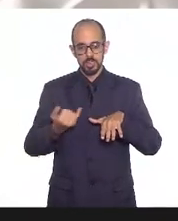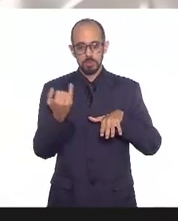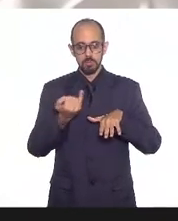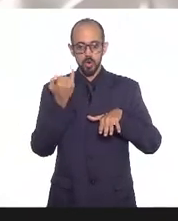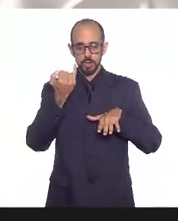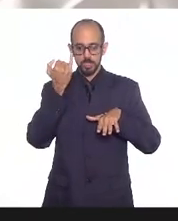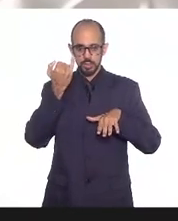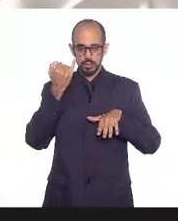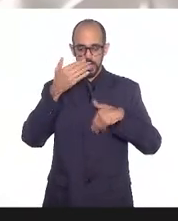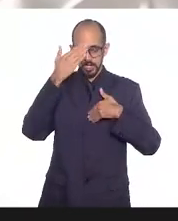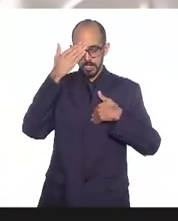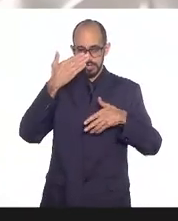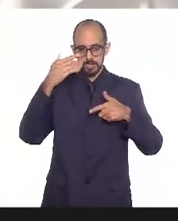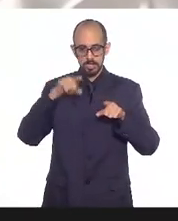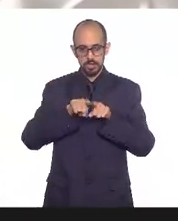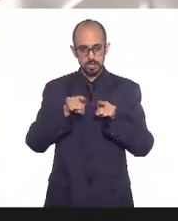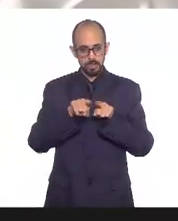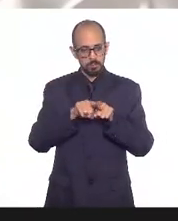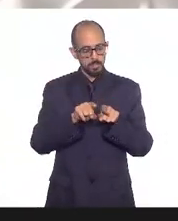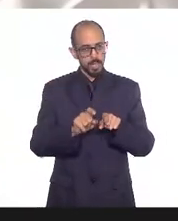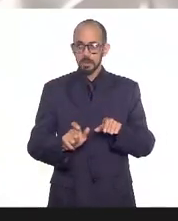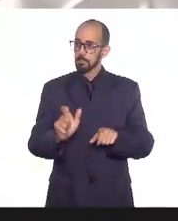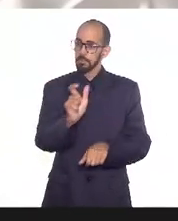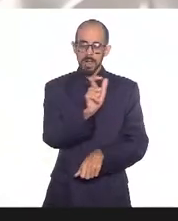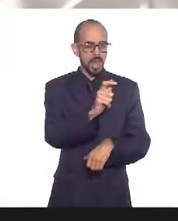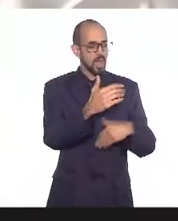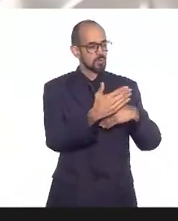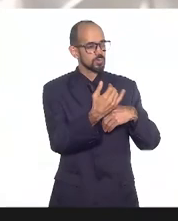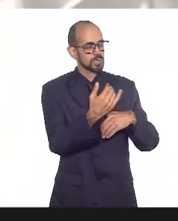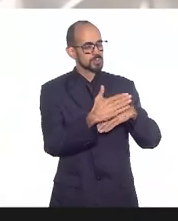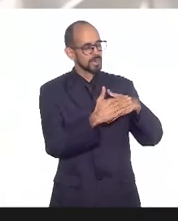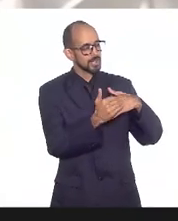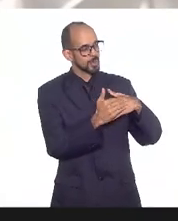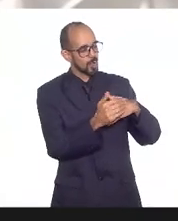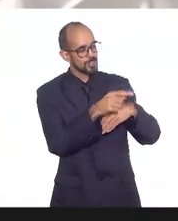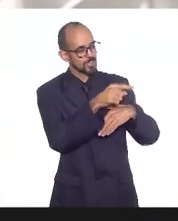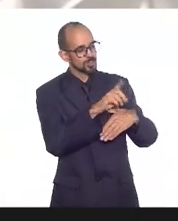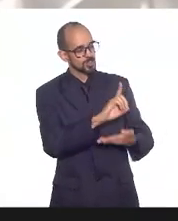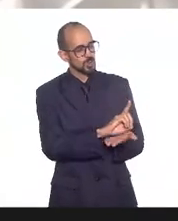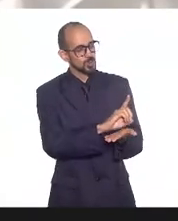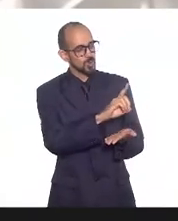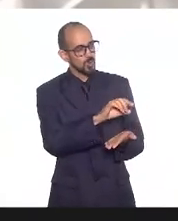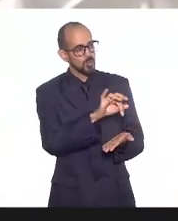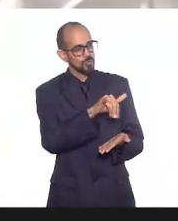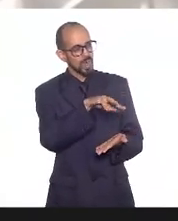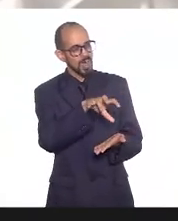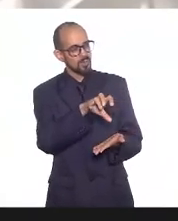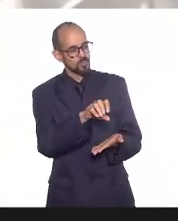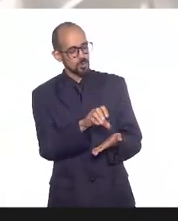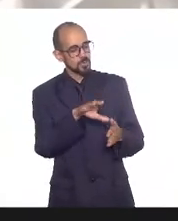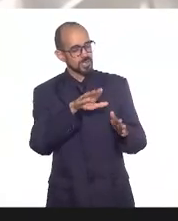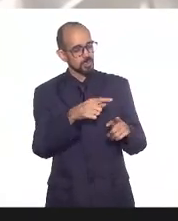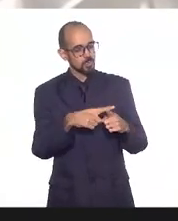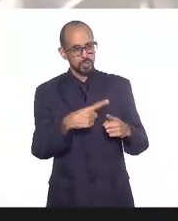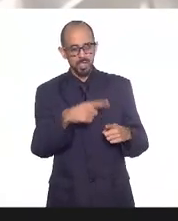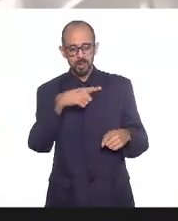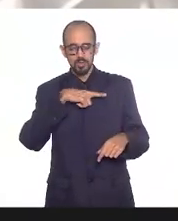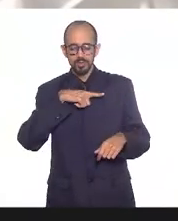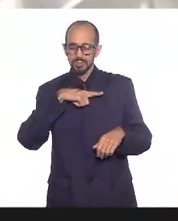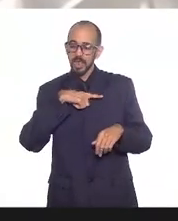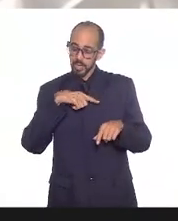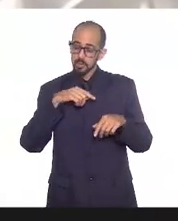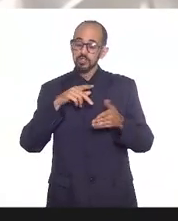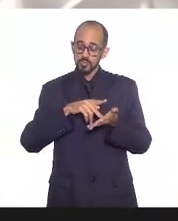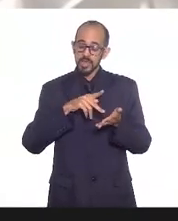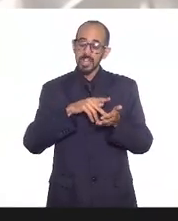agradecer as palavras generosas do doutor Flávio mas é que eu tenho muito apreço por essa comissão